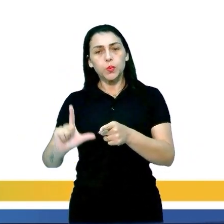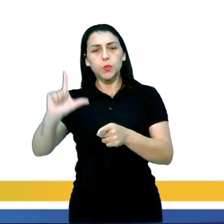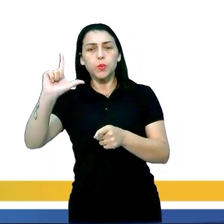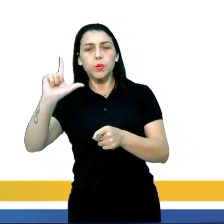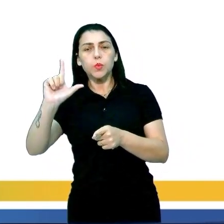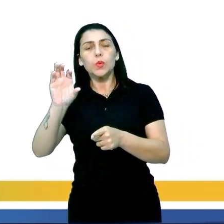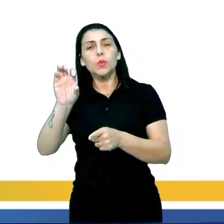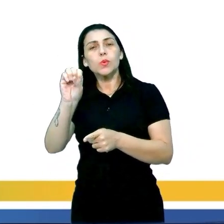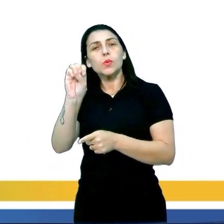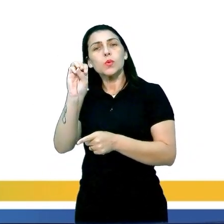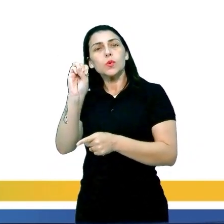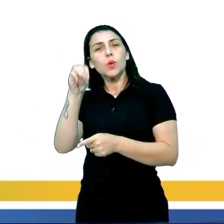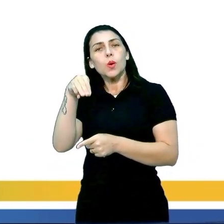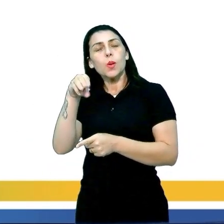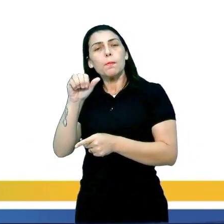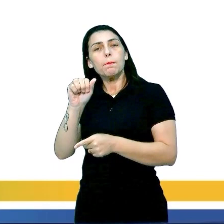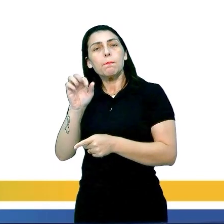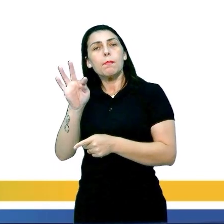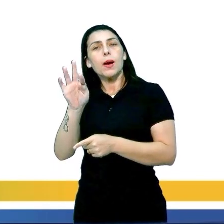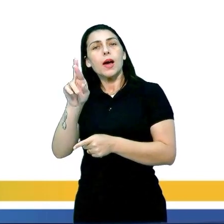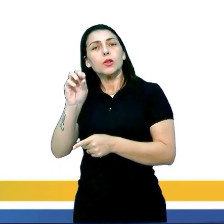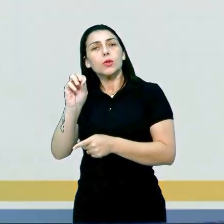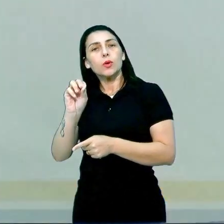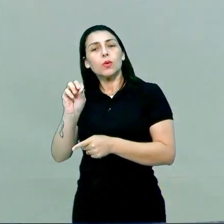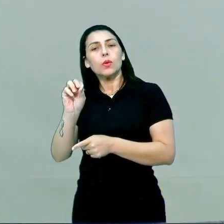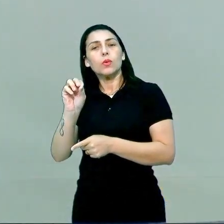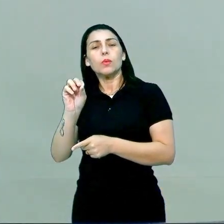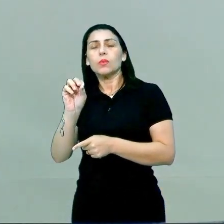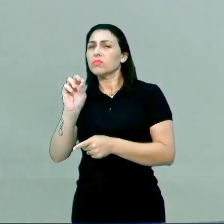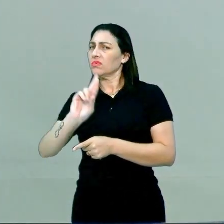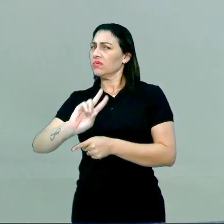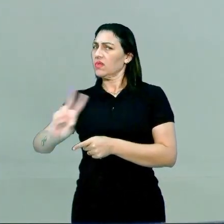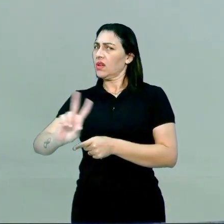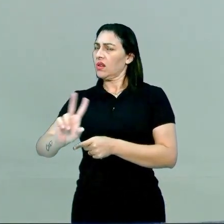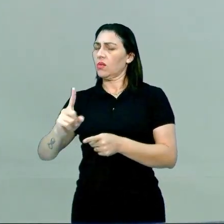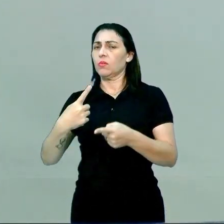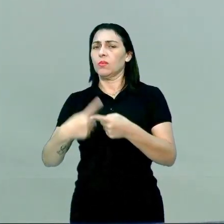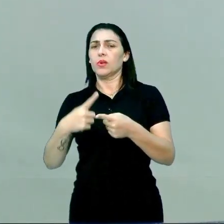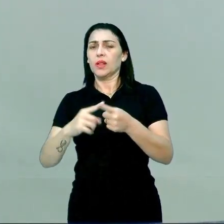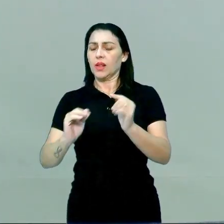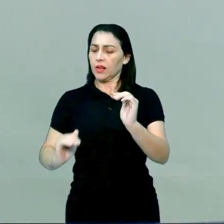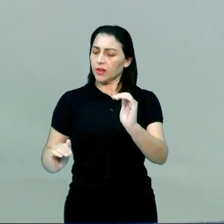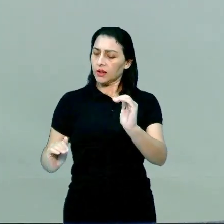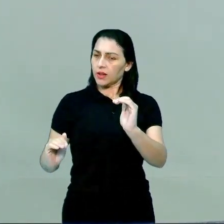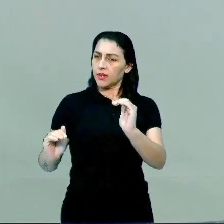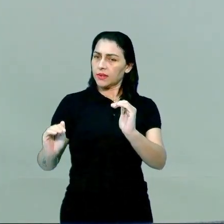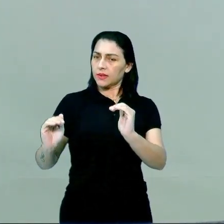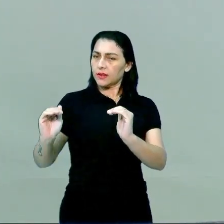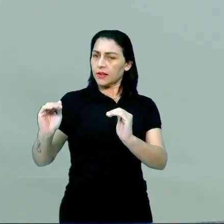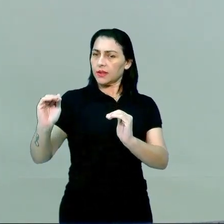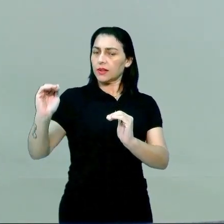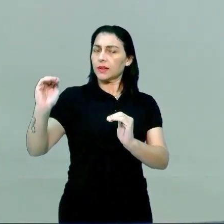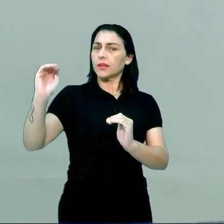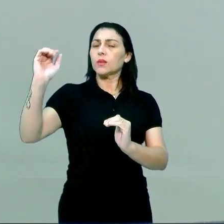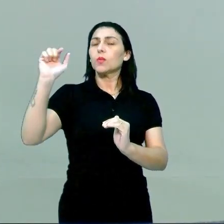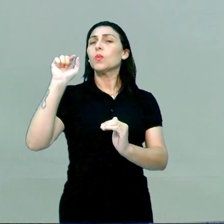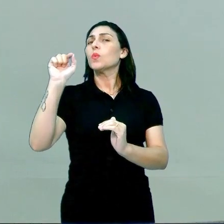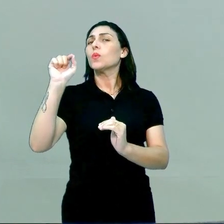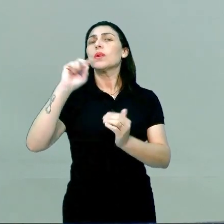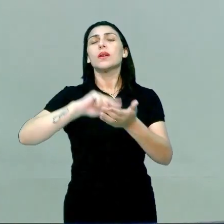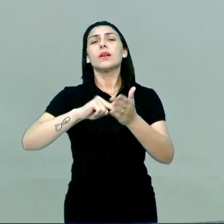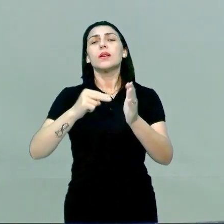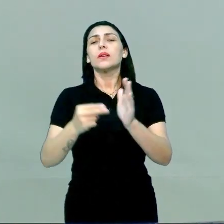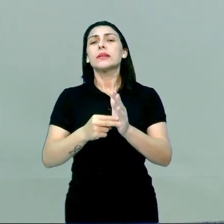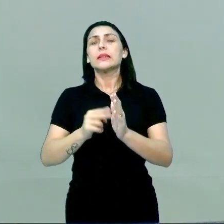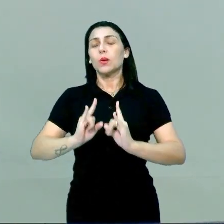concentração de somatotrofina na fase adulta. Não, pelo contrário. A gente está crescendo. A tendência é o quê?